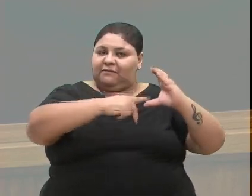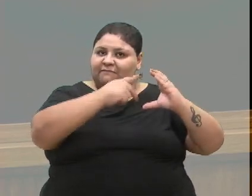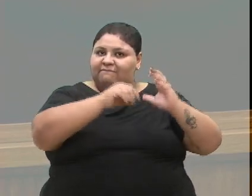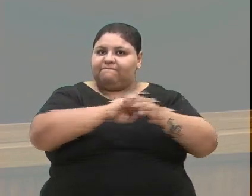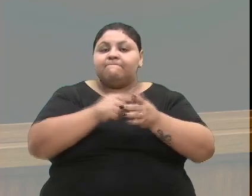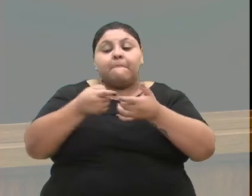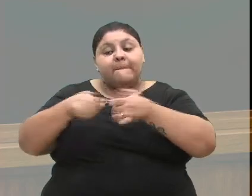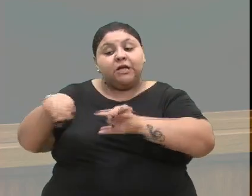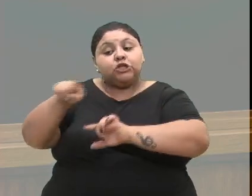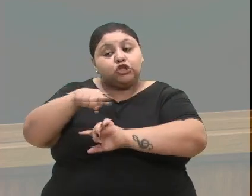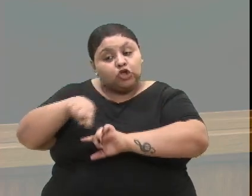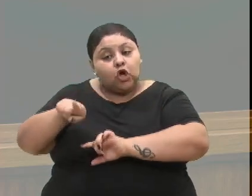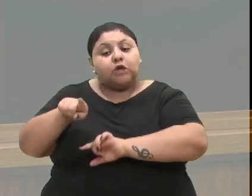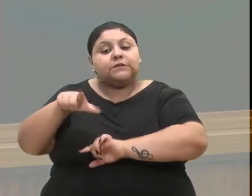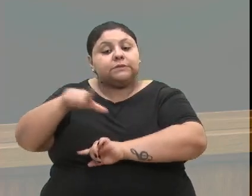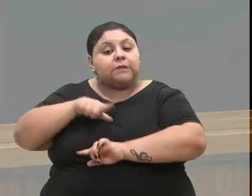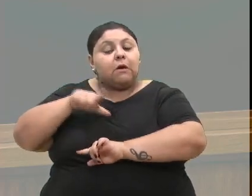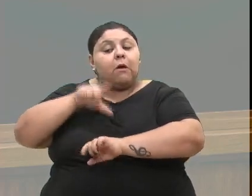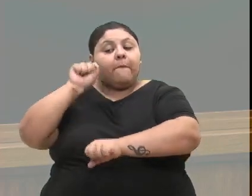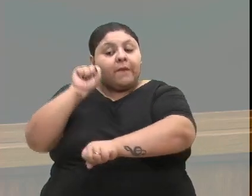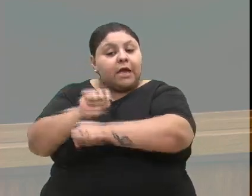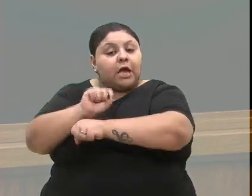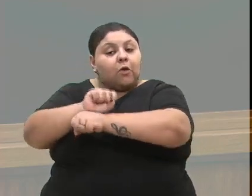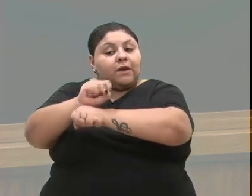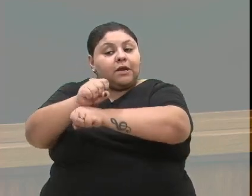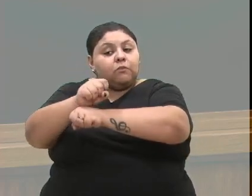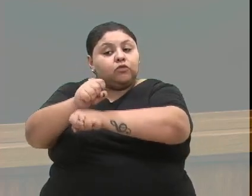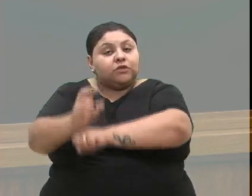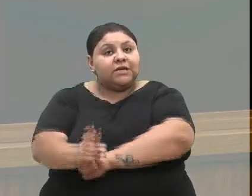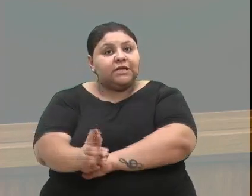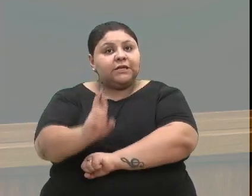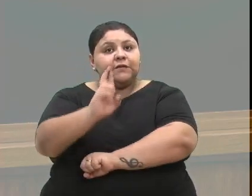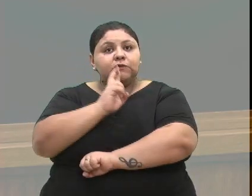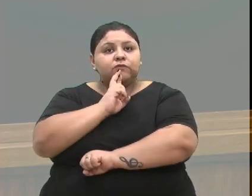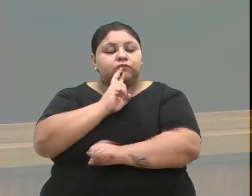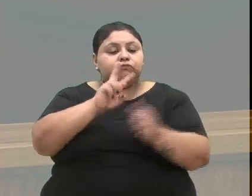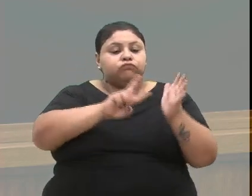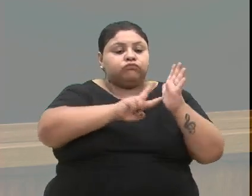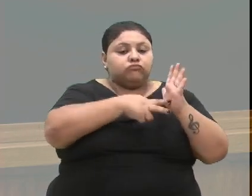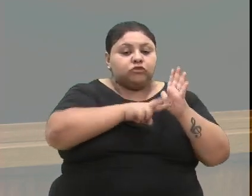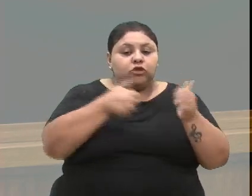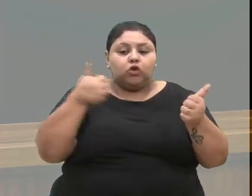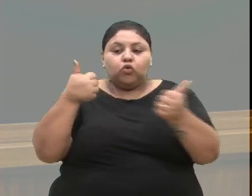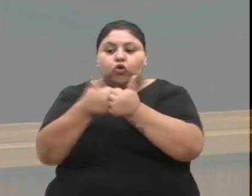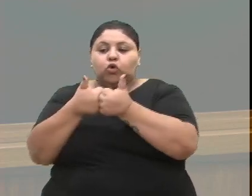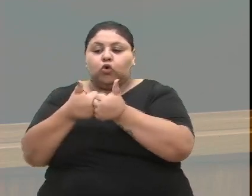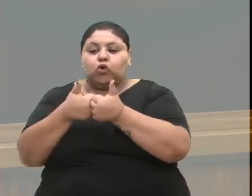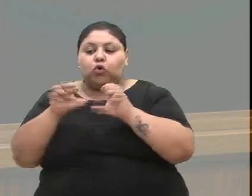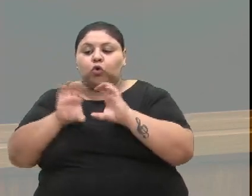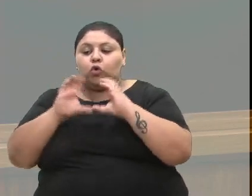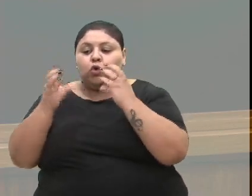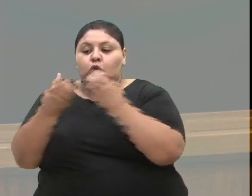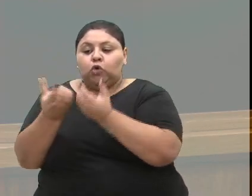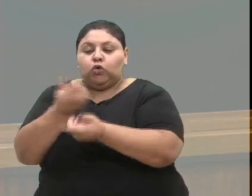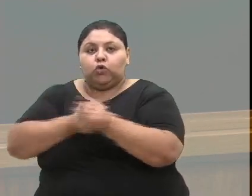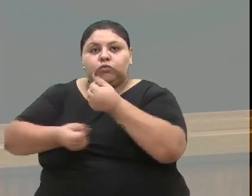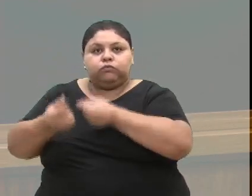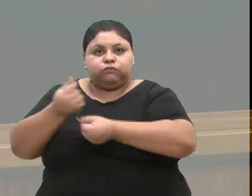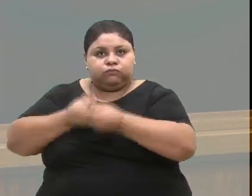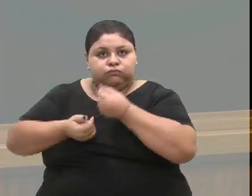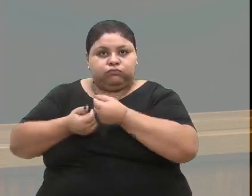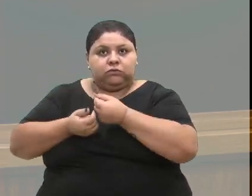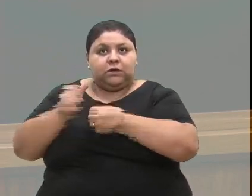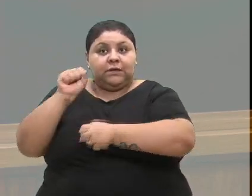nós também aguardamos retorno, o sindicato, junto com a comissão de negociação, aguarda